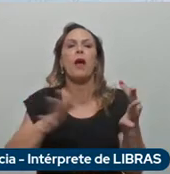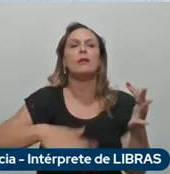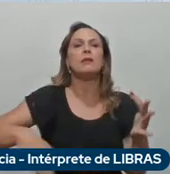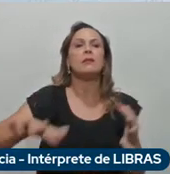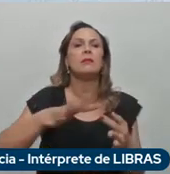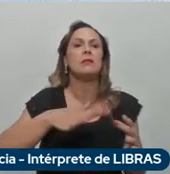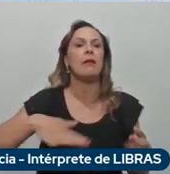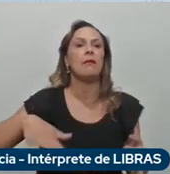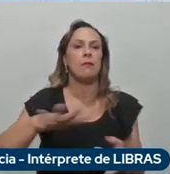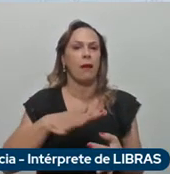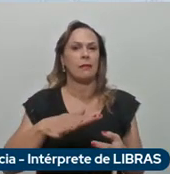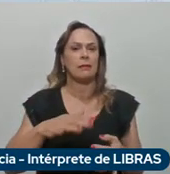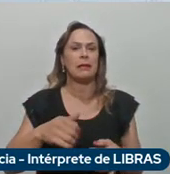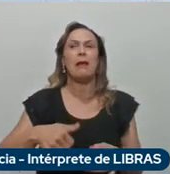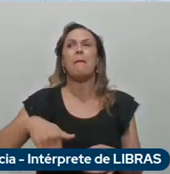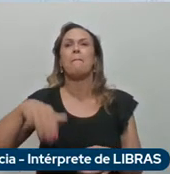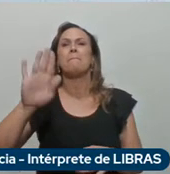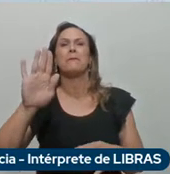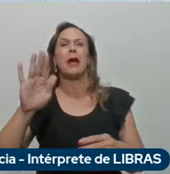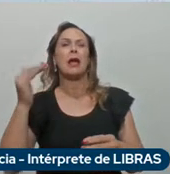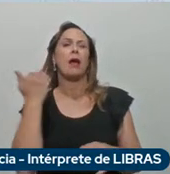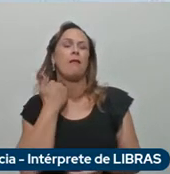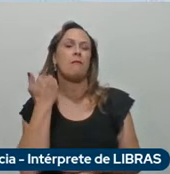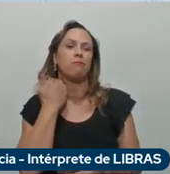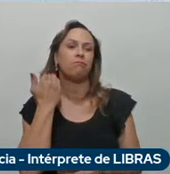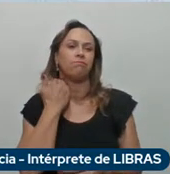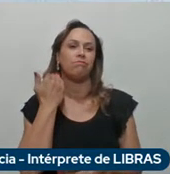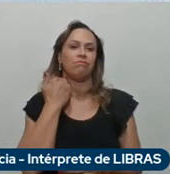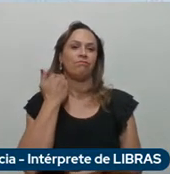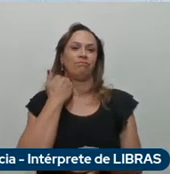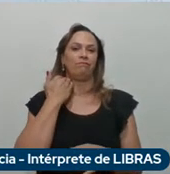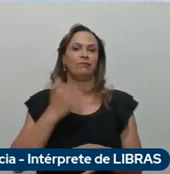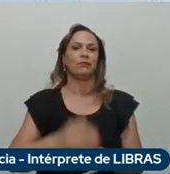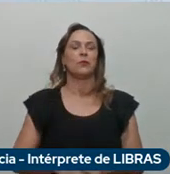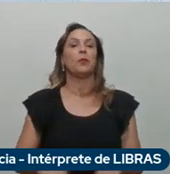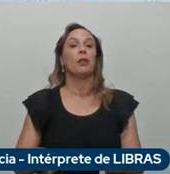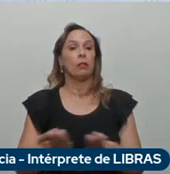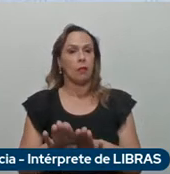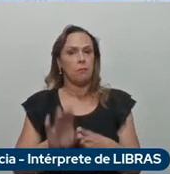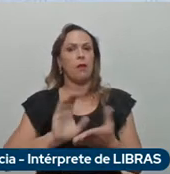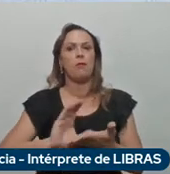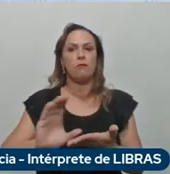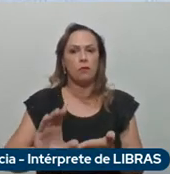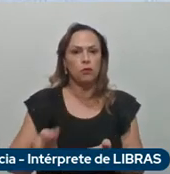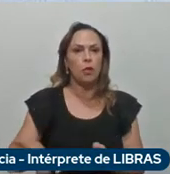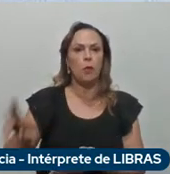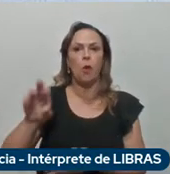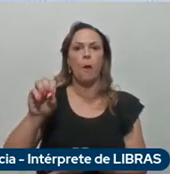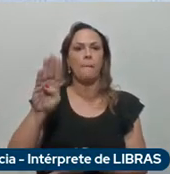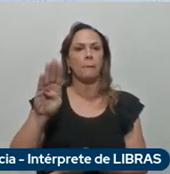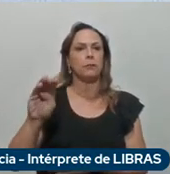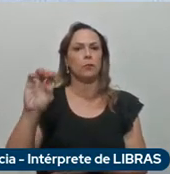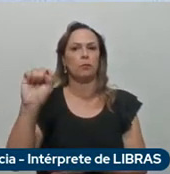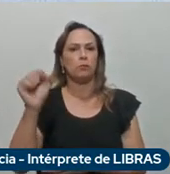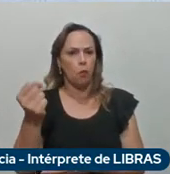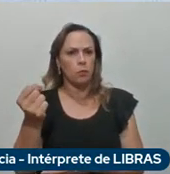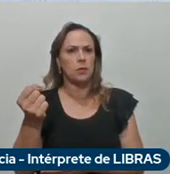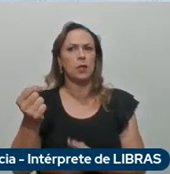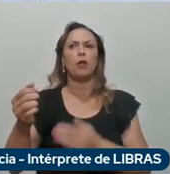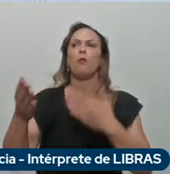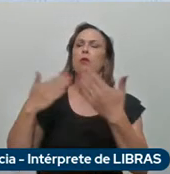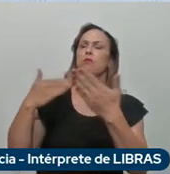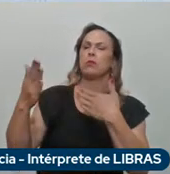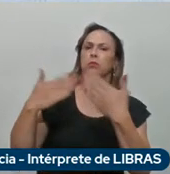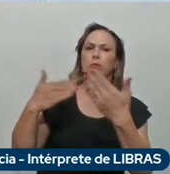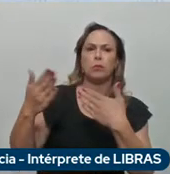fadiga e tensão nós investimos em robôs colaborativos robôs que falam com a gente no sentido que